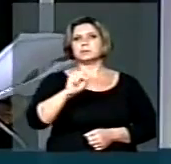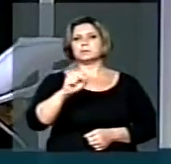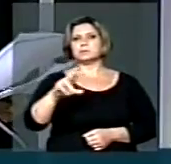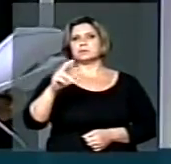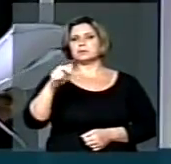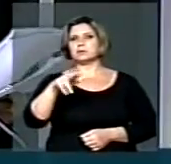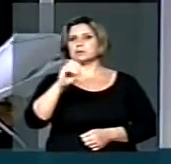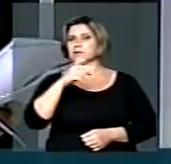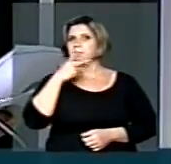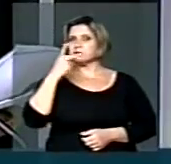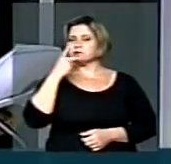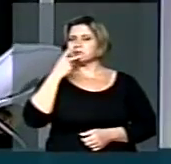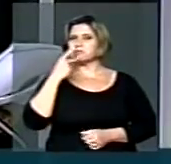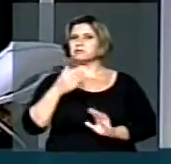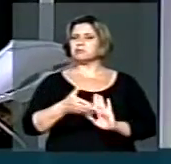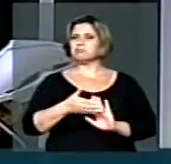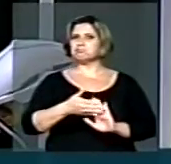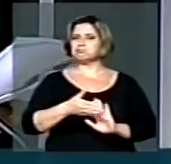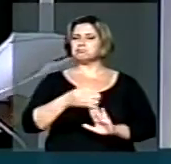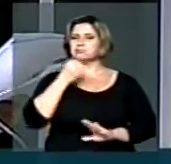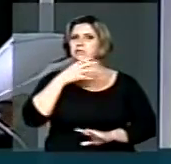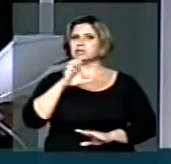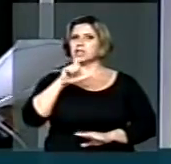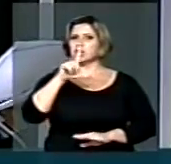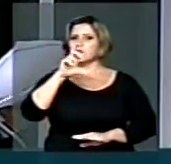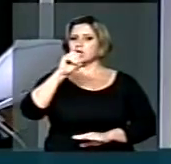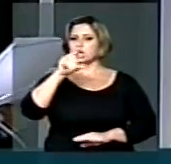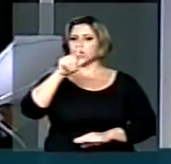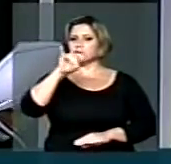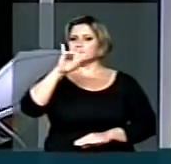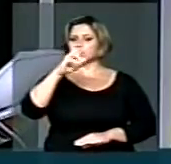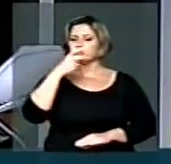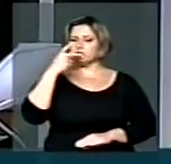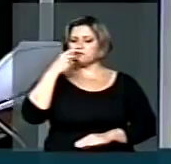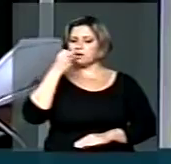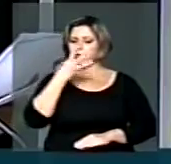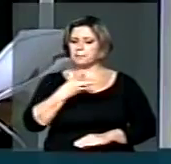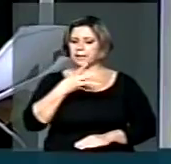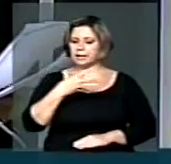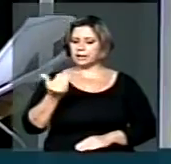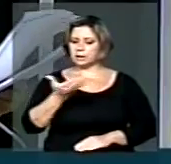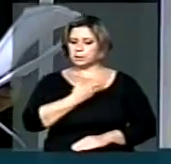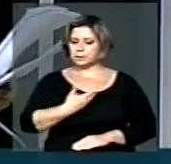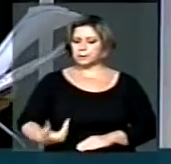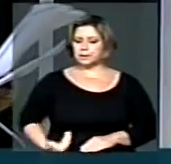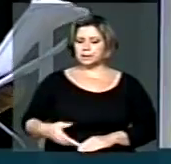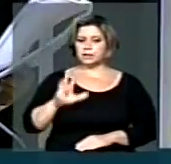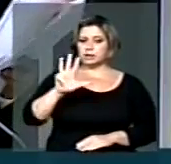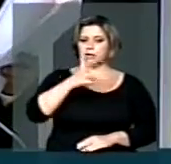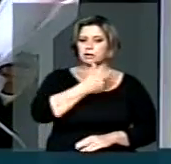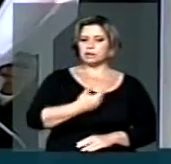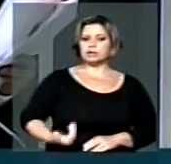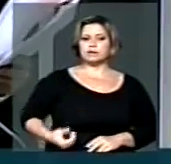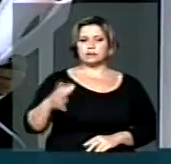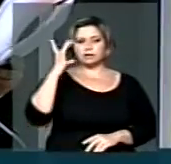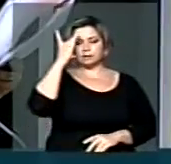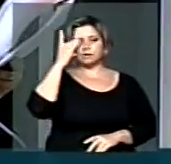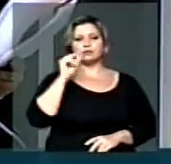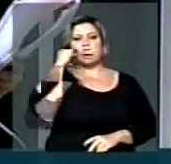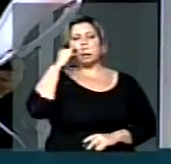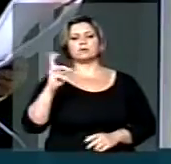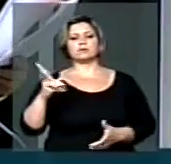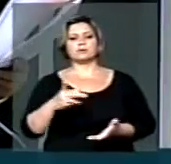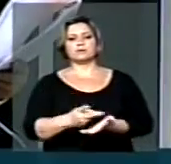e elogia o governo Dilma, como elogiou e elogia o governo Lula. Ele diz, o caso